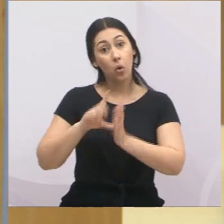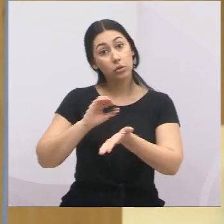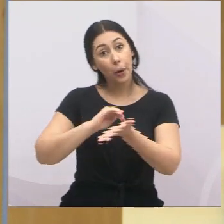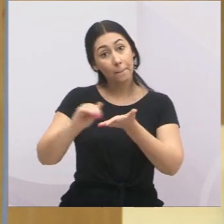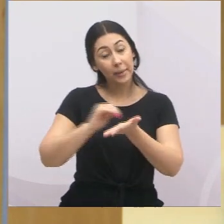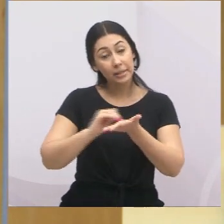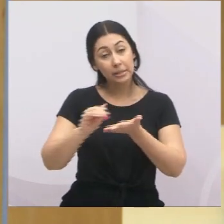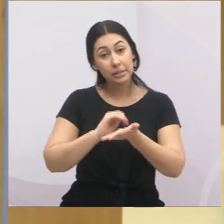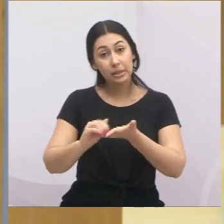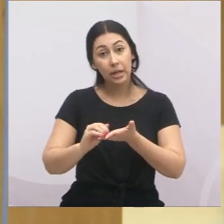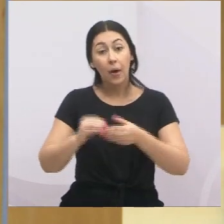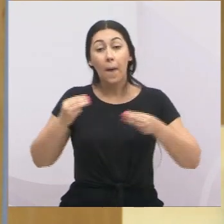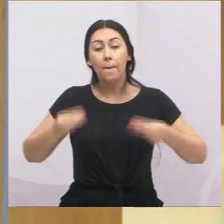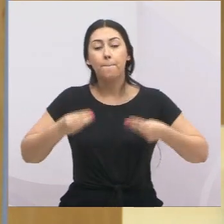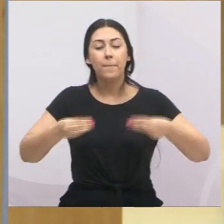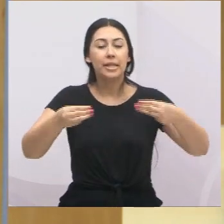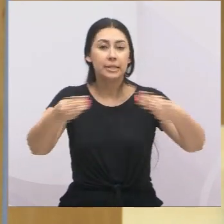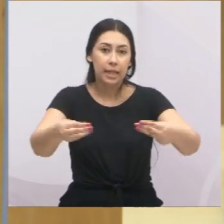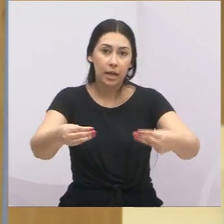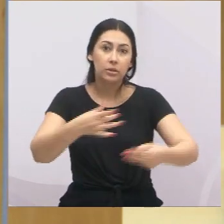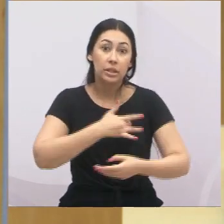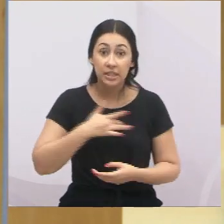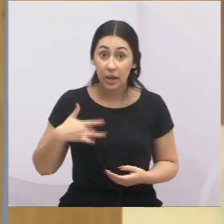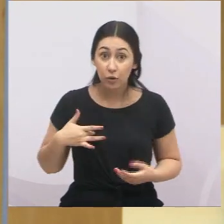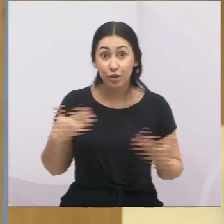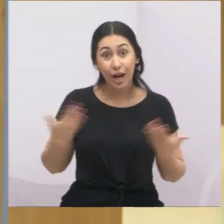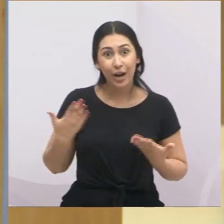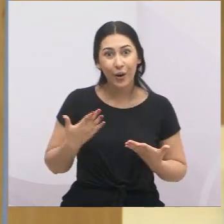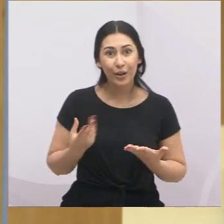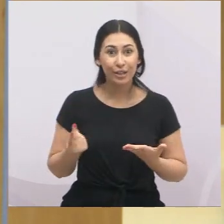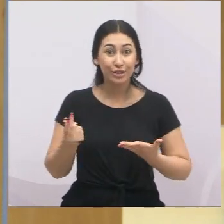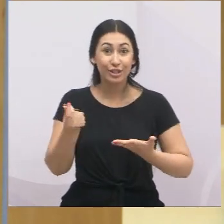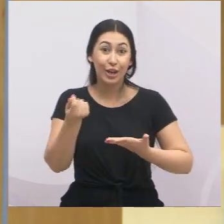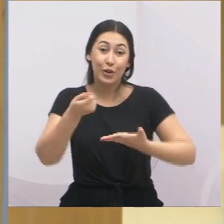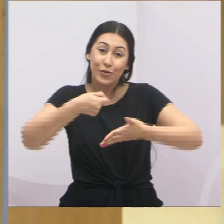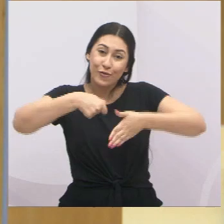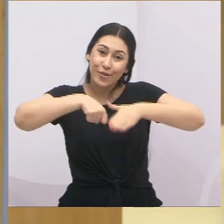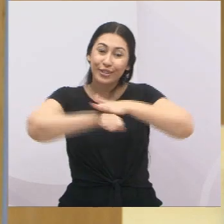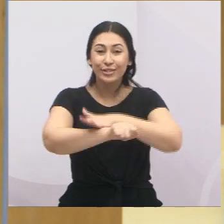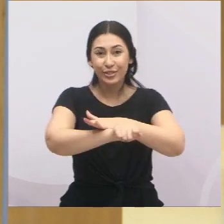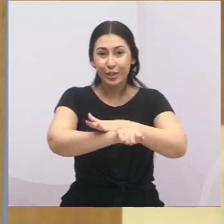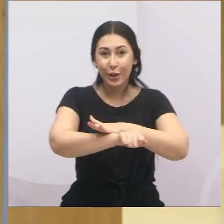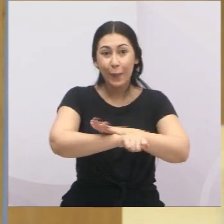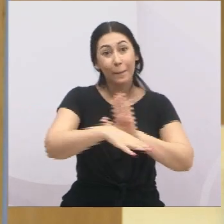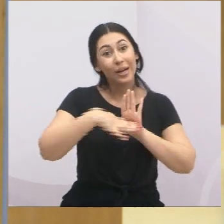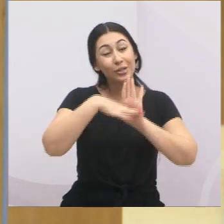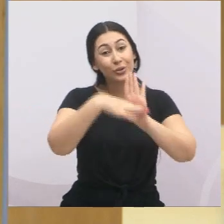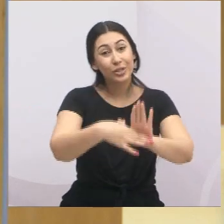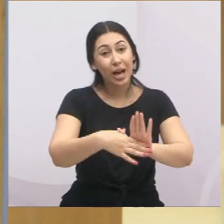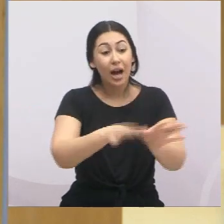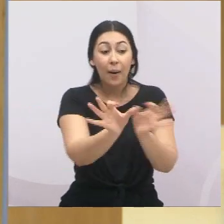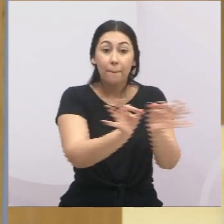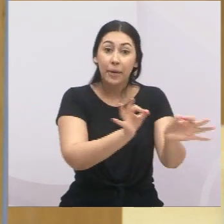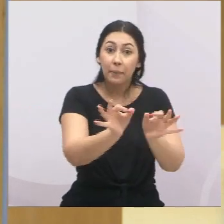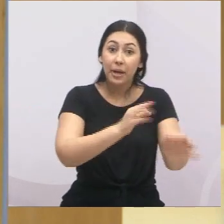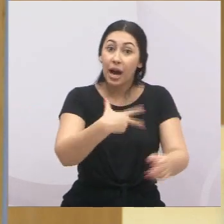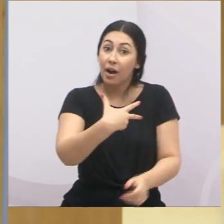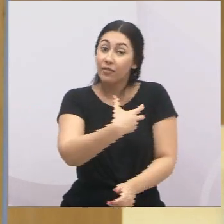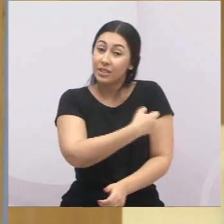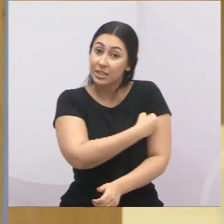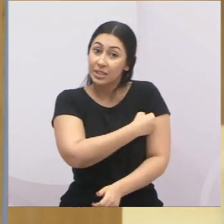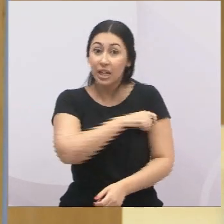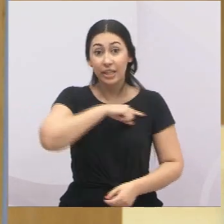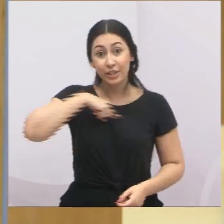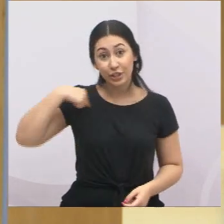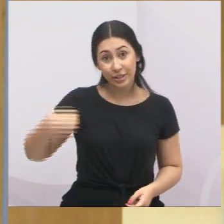fazer um investimento de mais de 2 bilhões de reais na vacina Coronavac, que é a vacina chinesa, que é a vacina que,